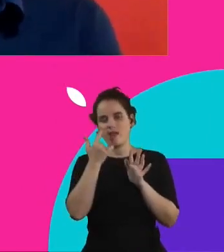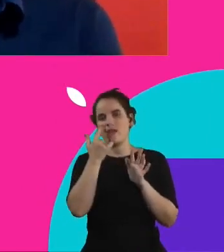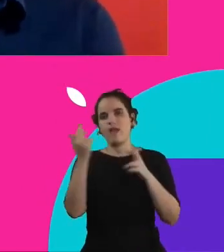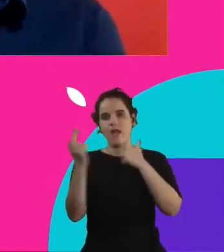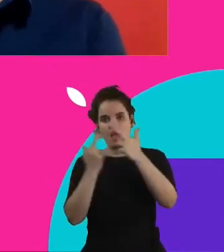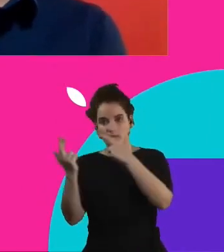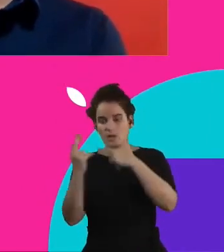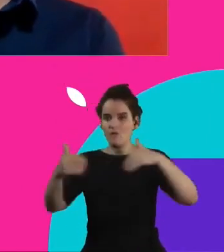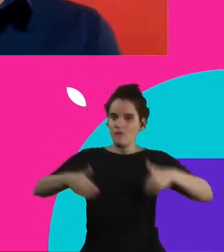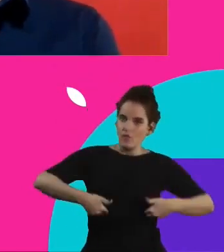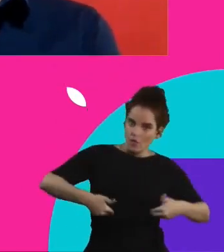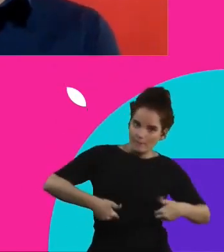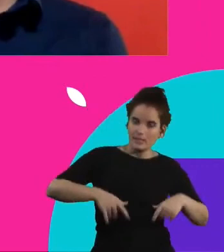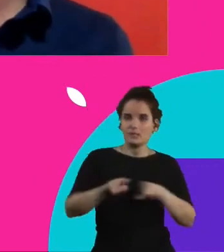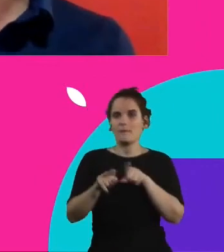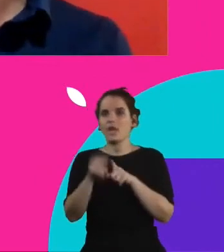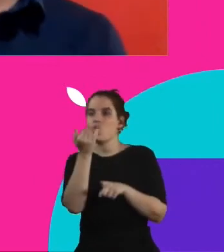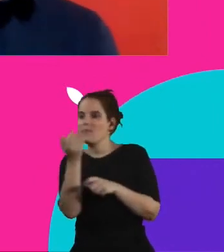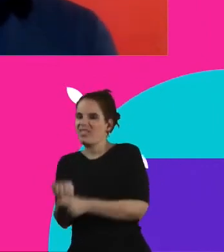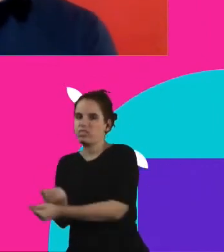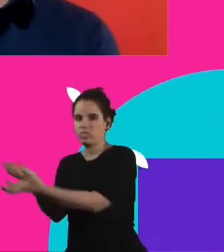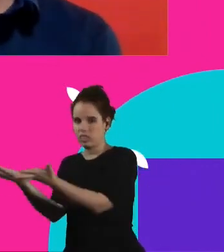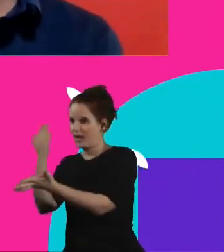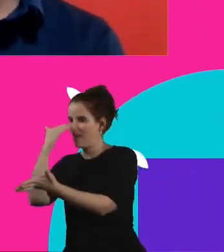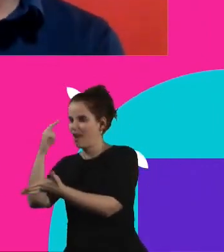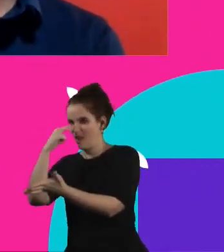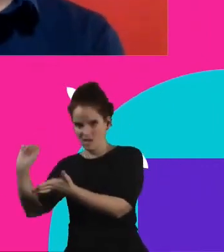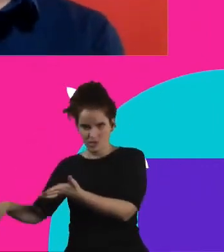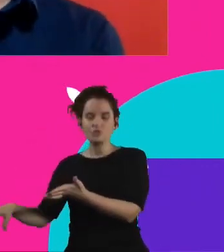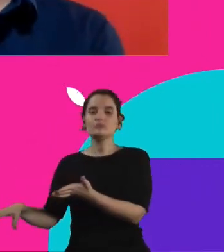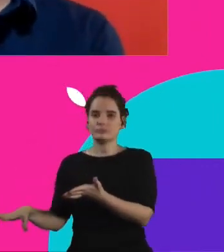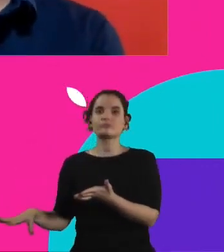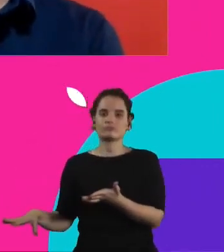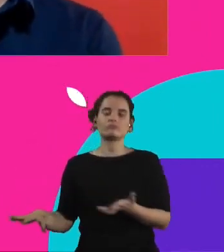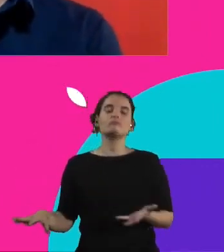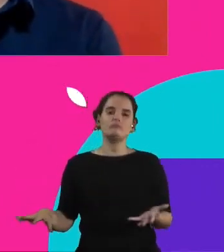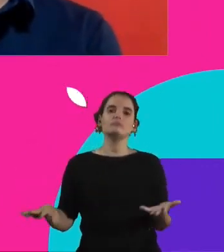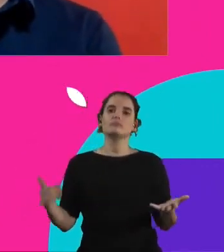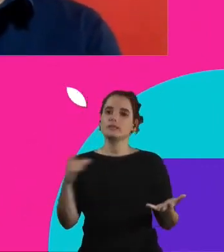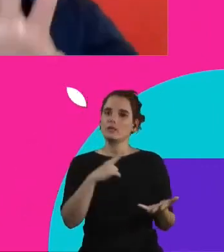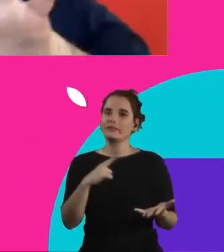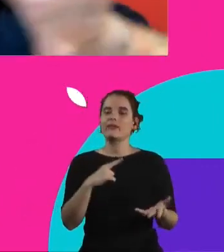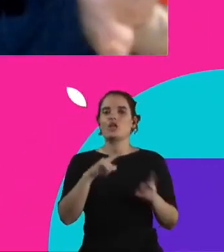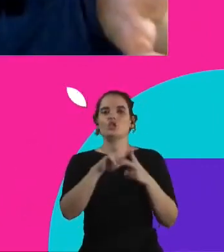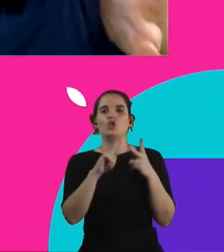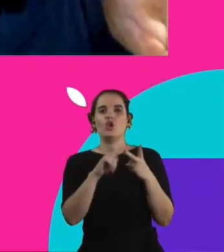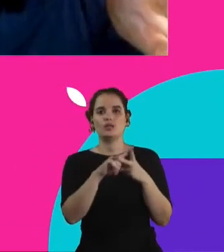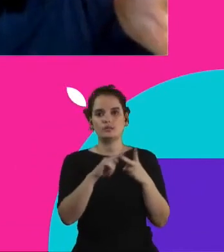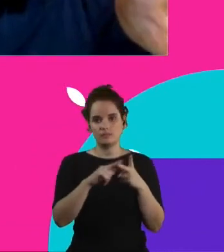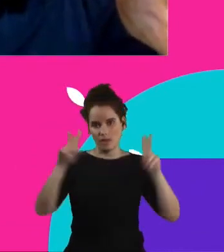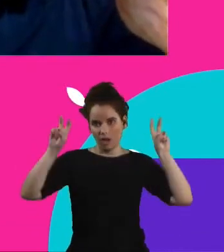fome e o desperdício do alimentos e como uma prévia eles ainda são tratados como dois assuntos muito